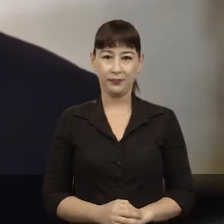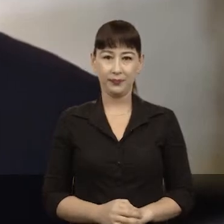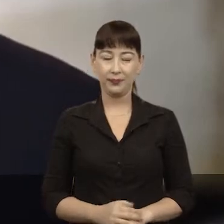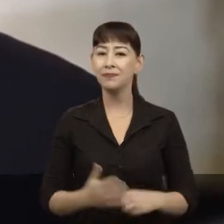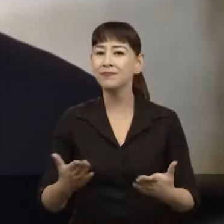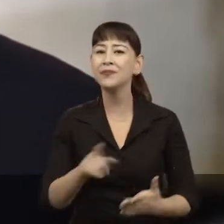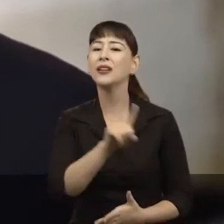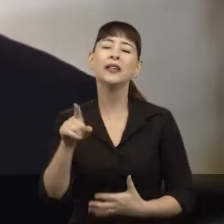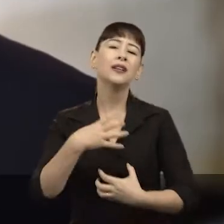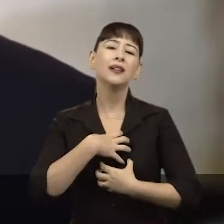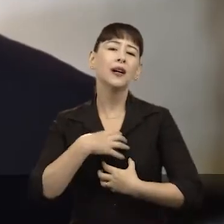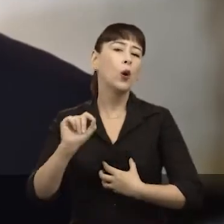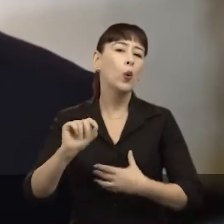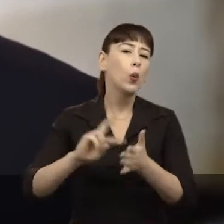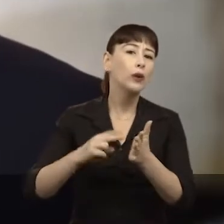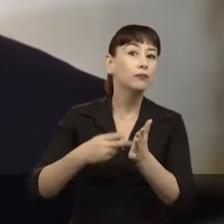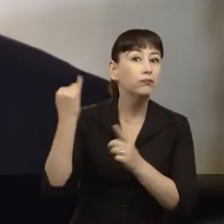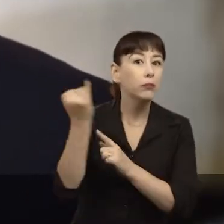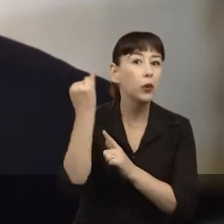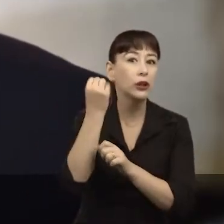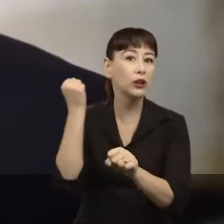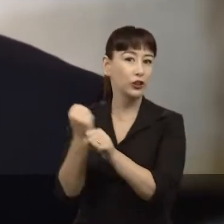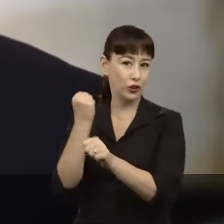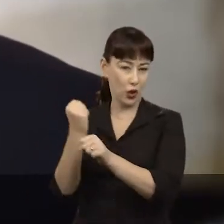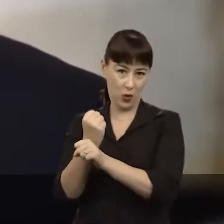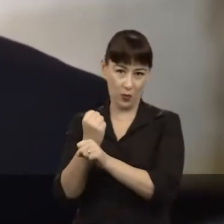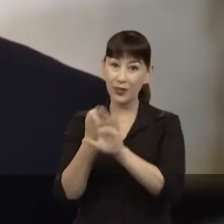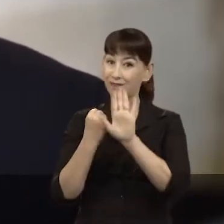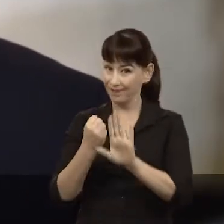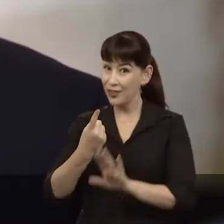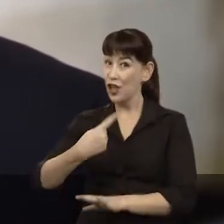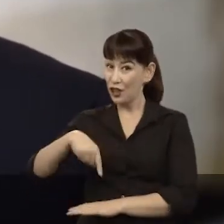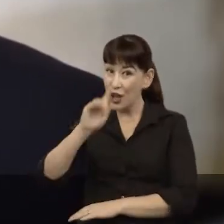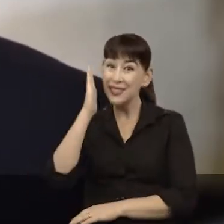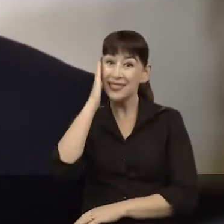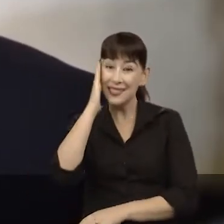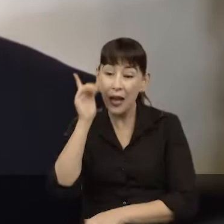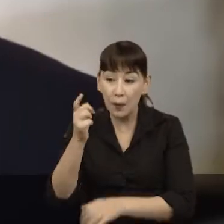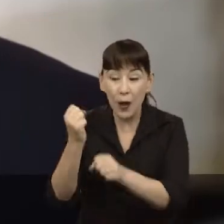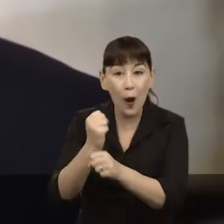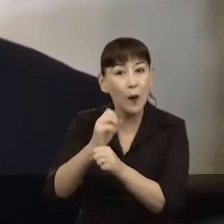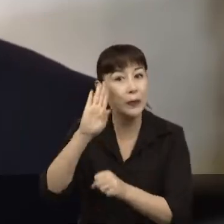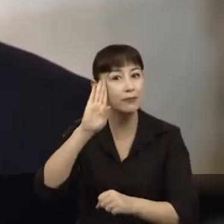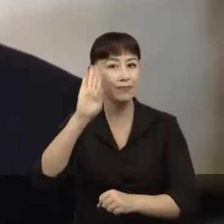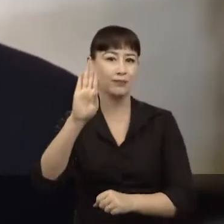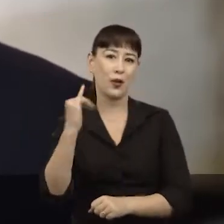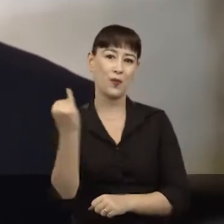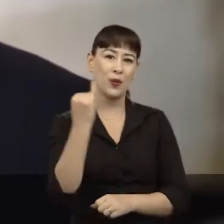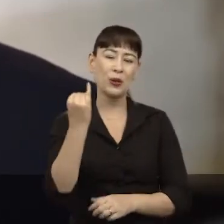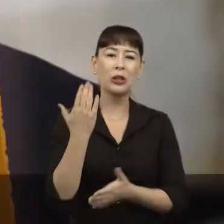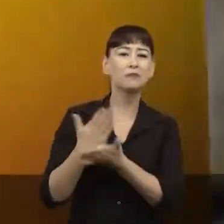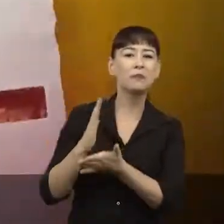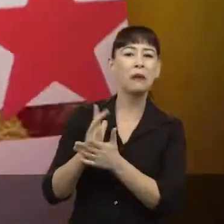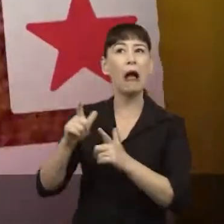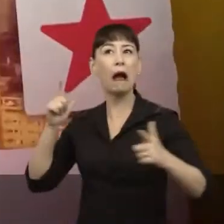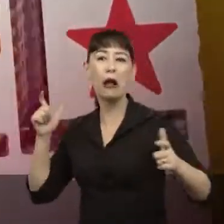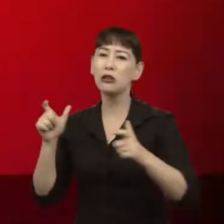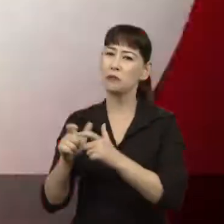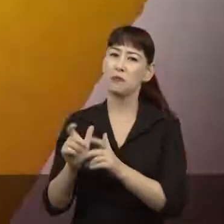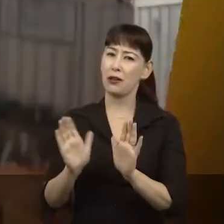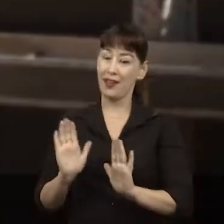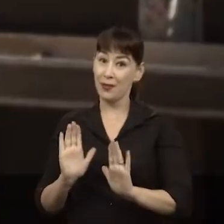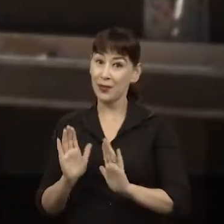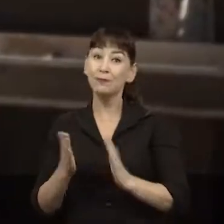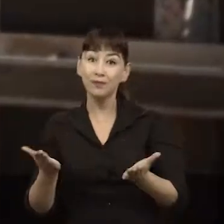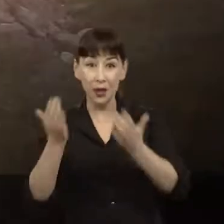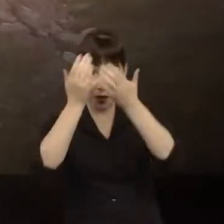E é uma grande obra pra você. Pra nós, o tamanho da obra está na importância que ela tem para a vida das pessoas. Pimentel